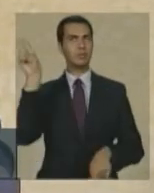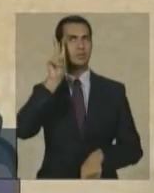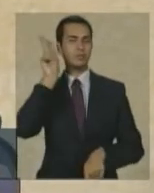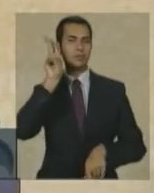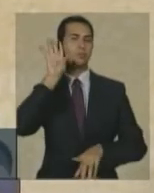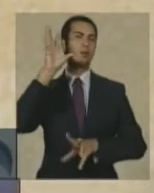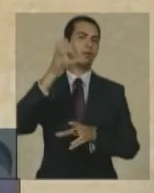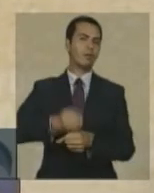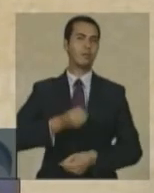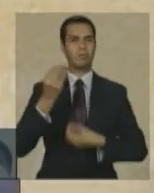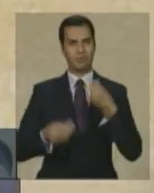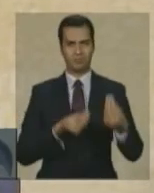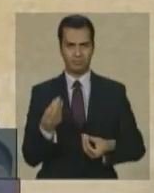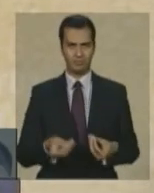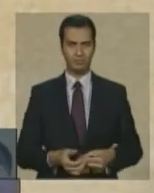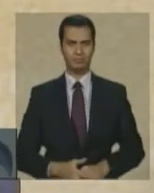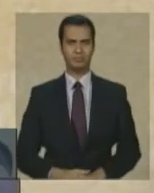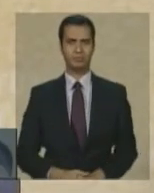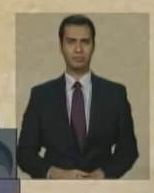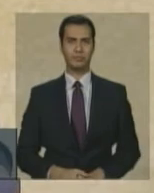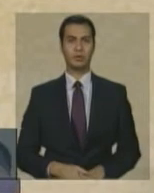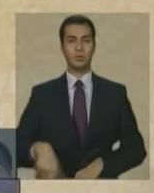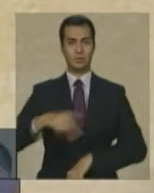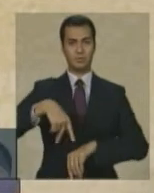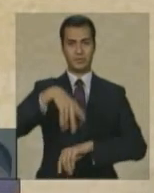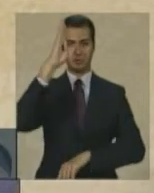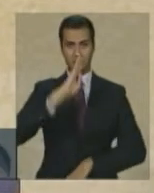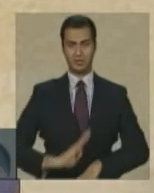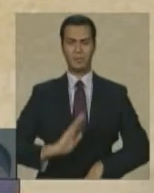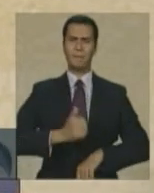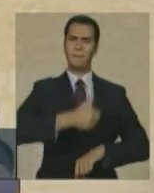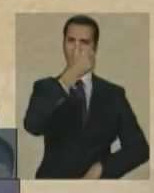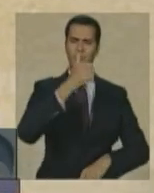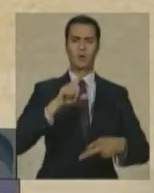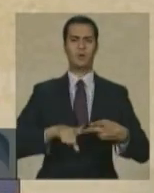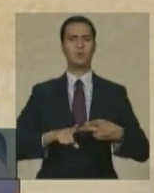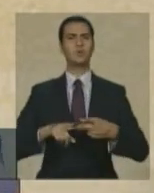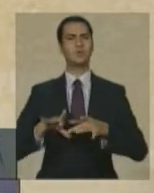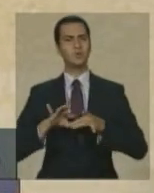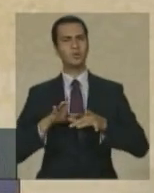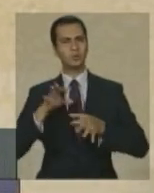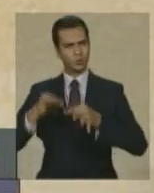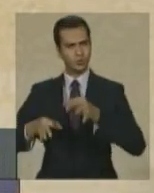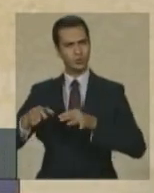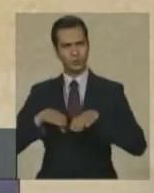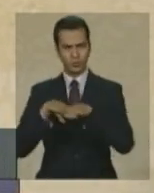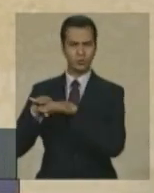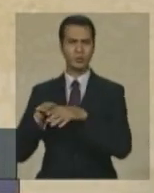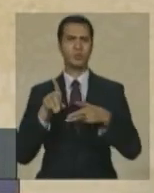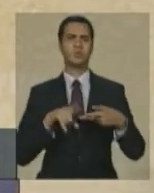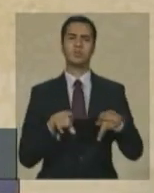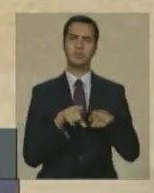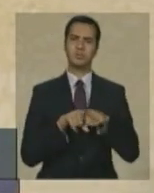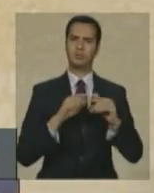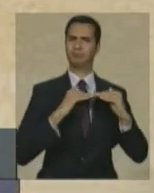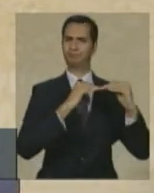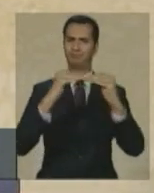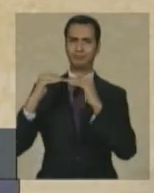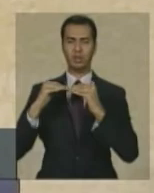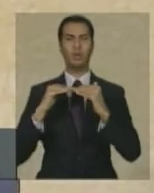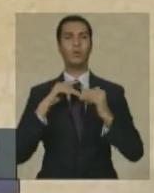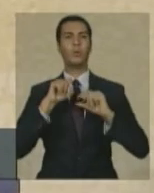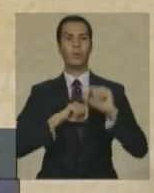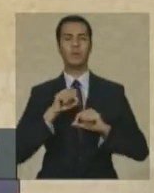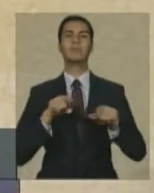um país melhor mais justo menos desigual e principalmente um